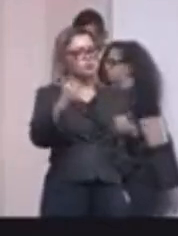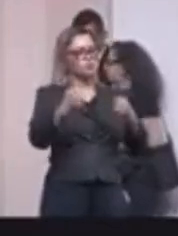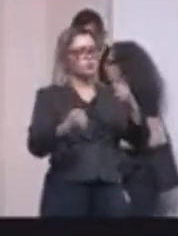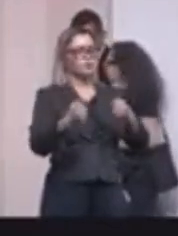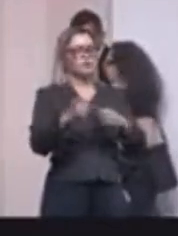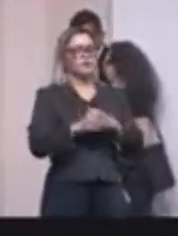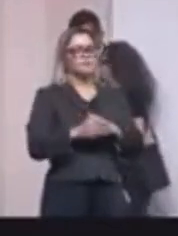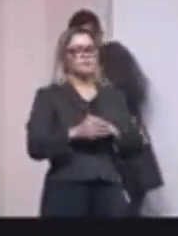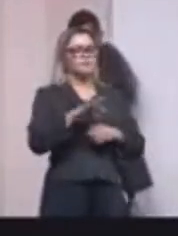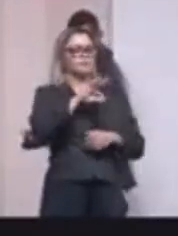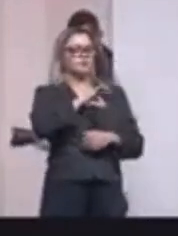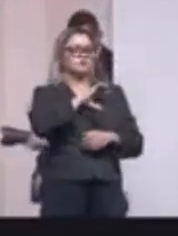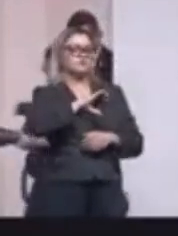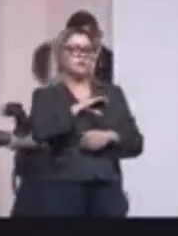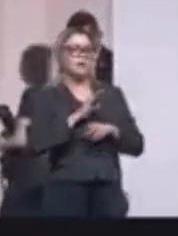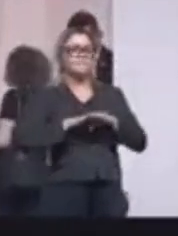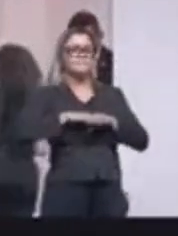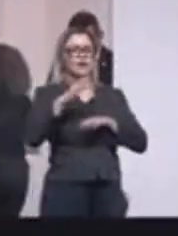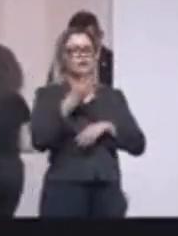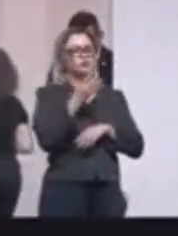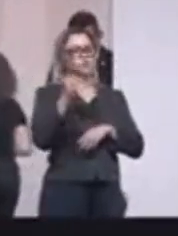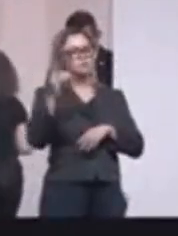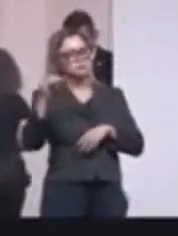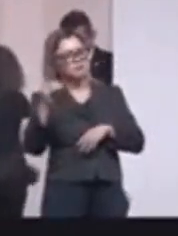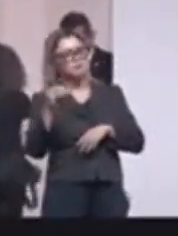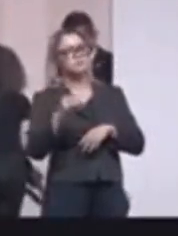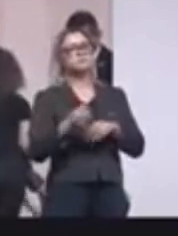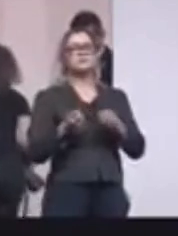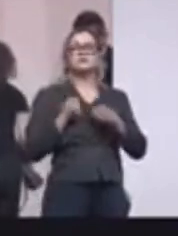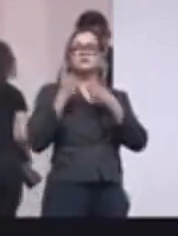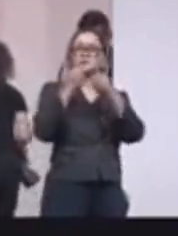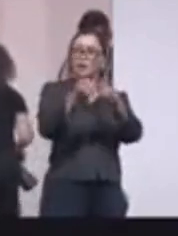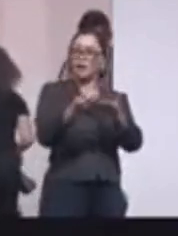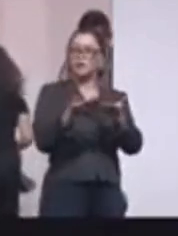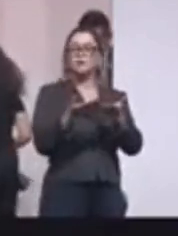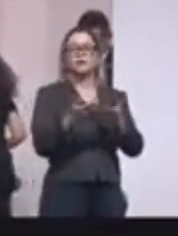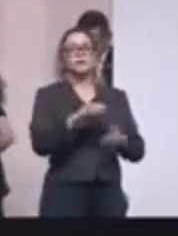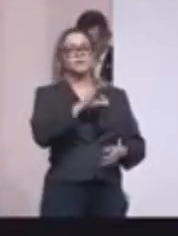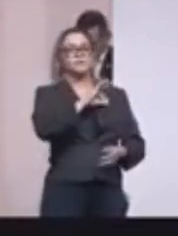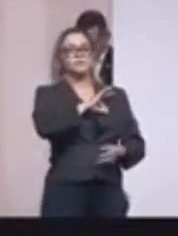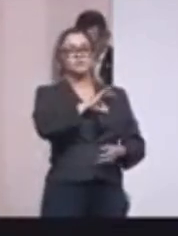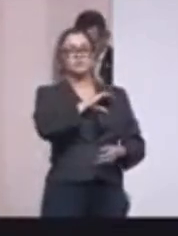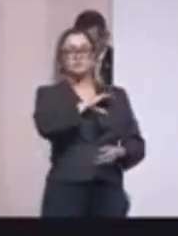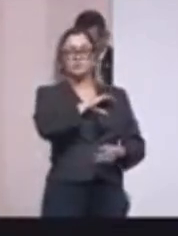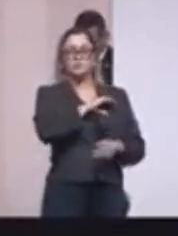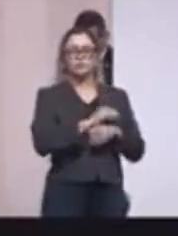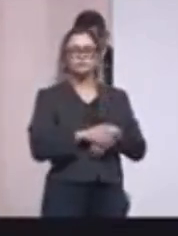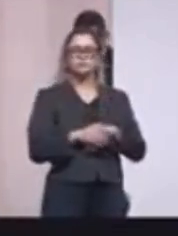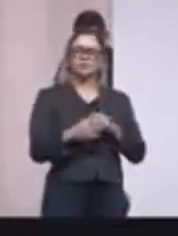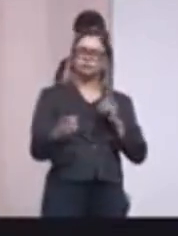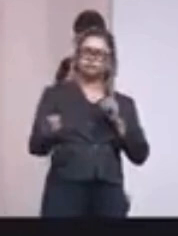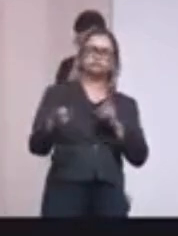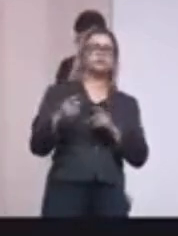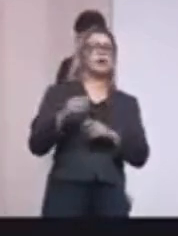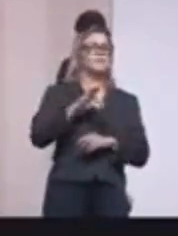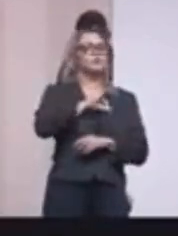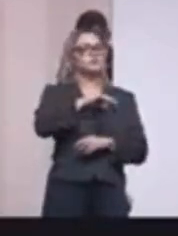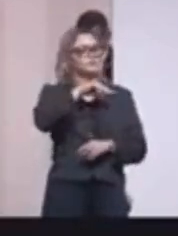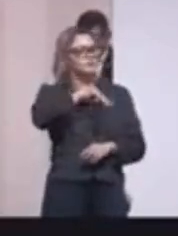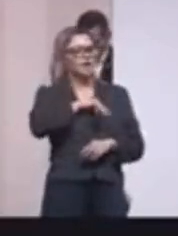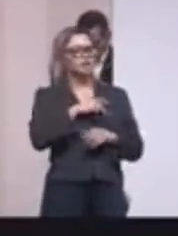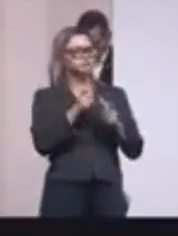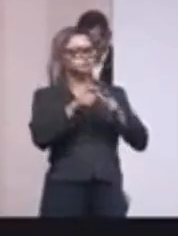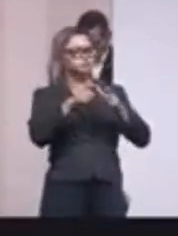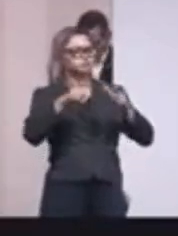de um total de mais de 400 viaturas entregues para a Polícia Civil. Quando a gente pega a Polícia Militar também, já tivemos um número